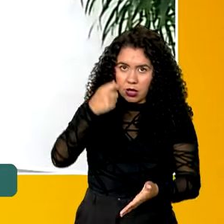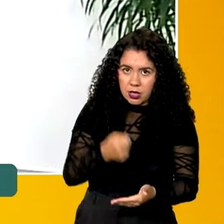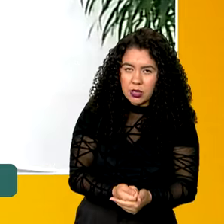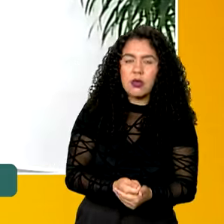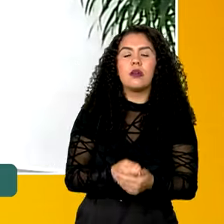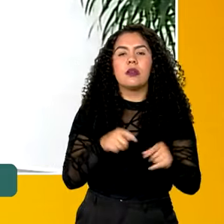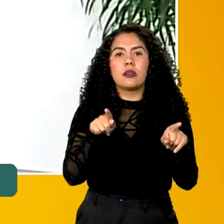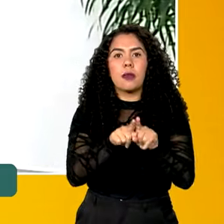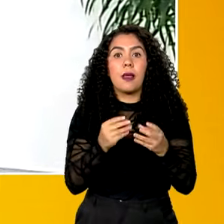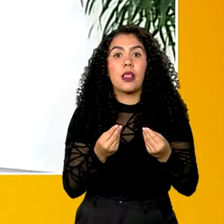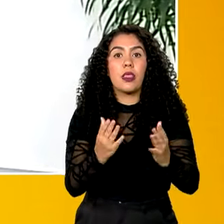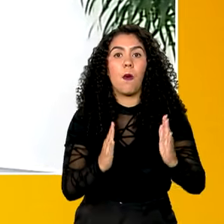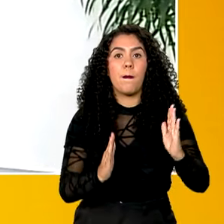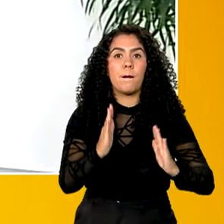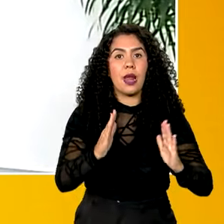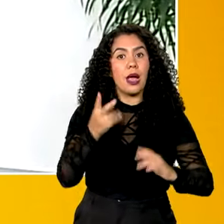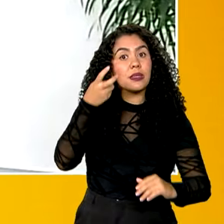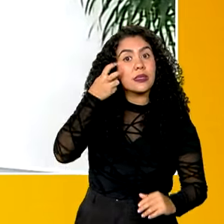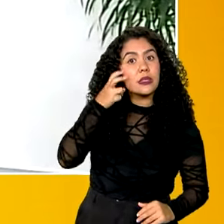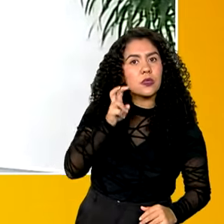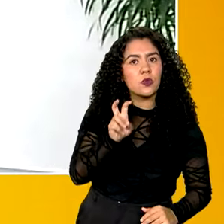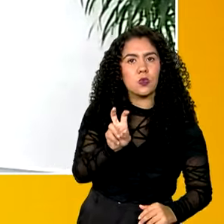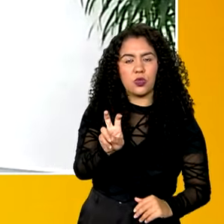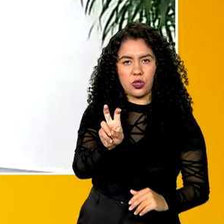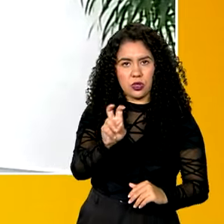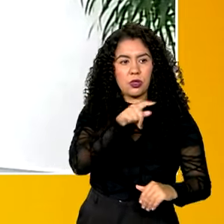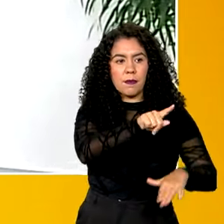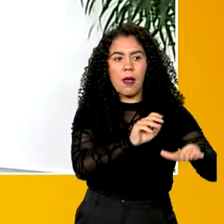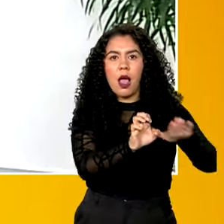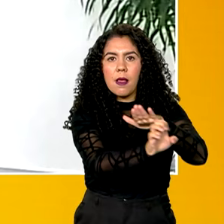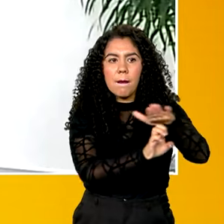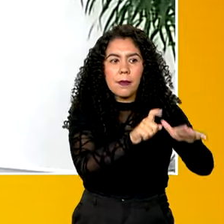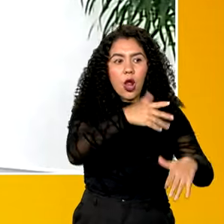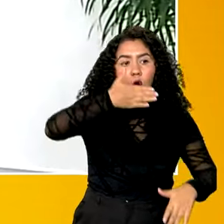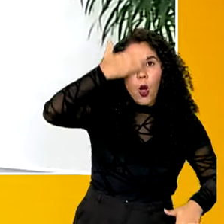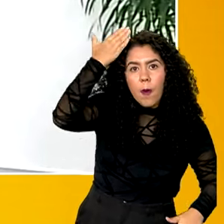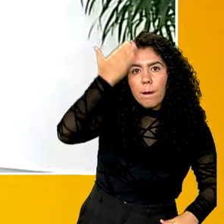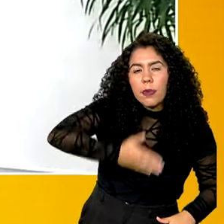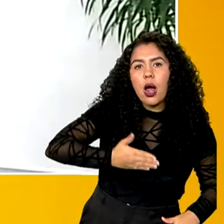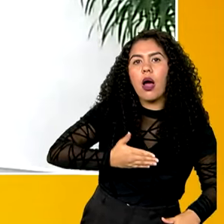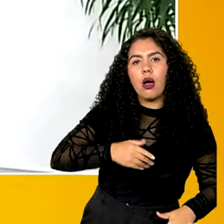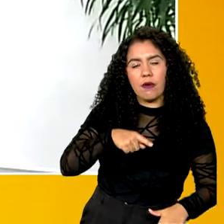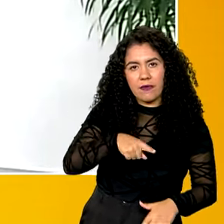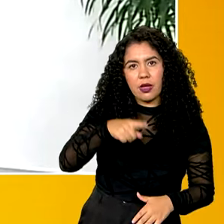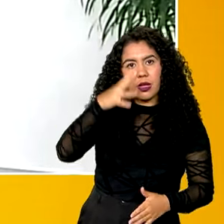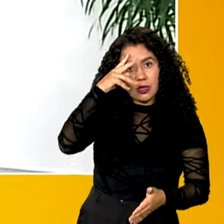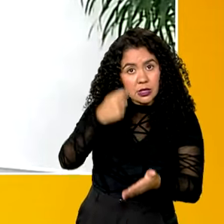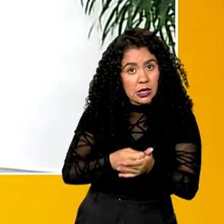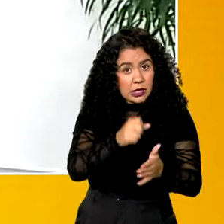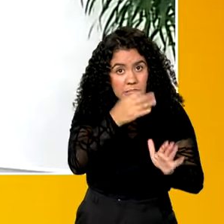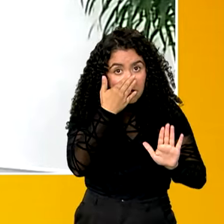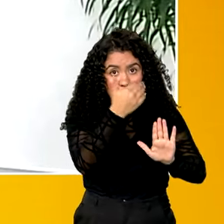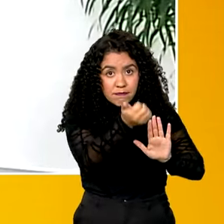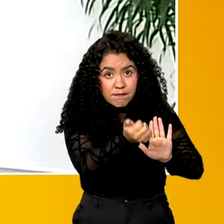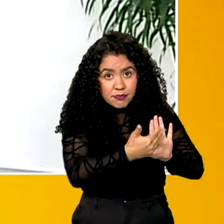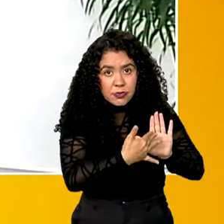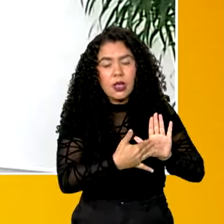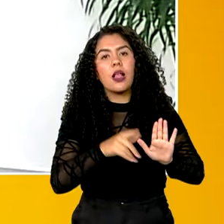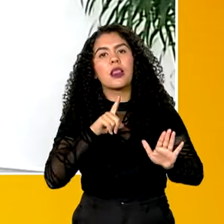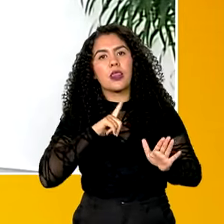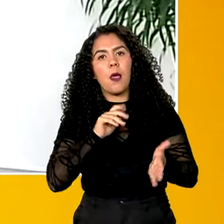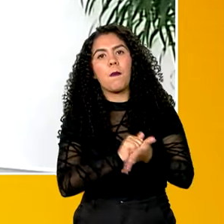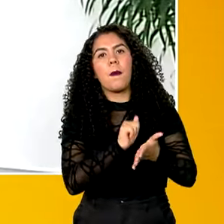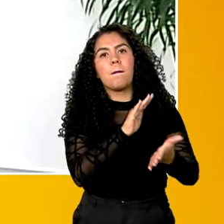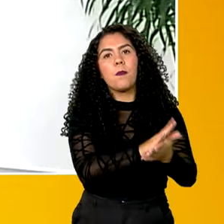estabelecido um prazo de cinco dias para que a empresa comprove o cumprimento da decisão e, em caso de descumprimento, foi estabelecida uma multa